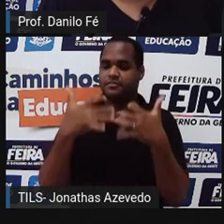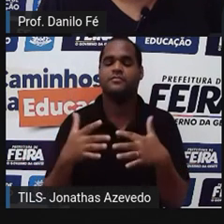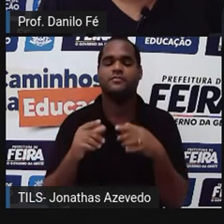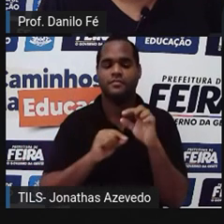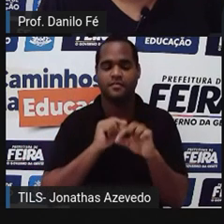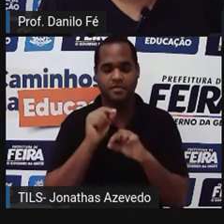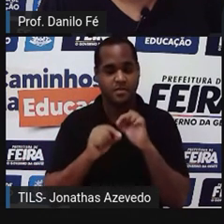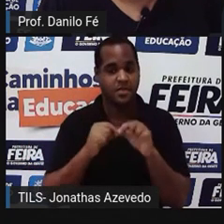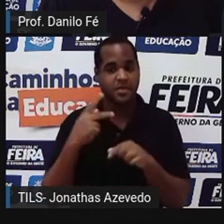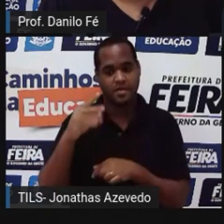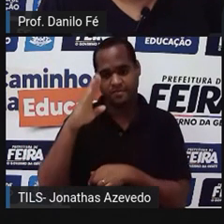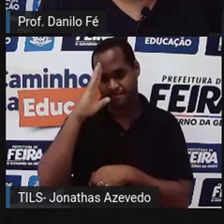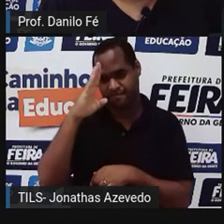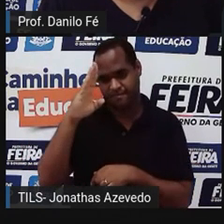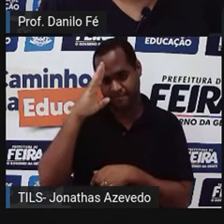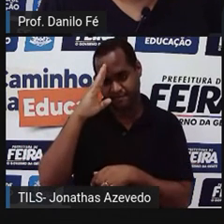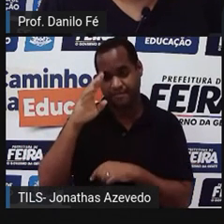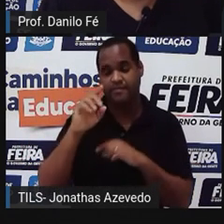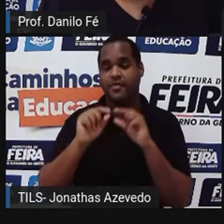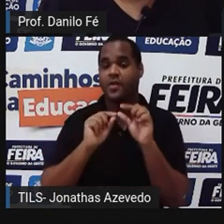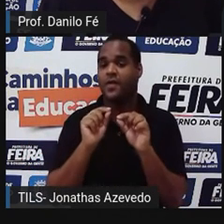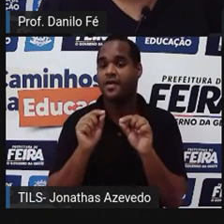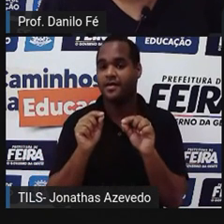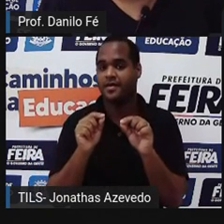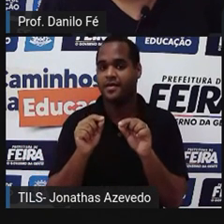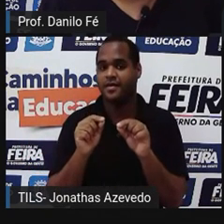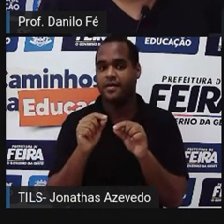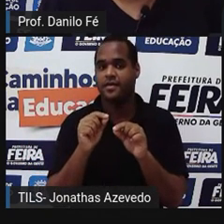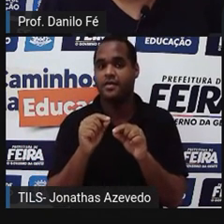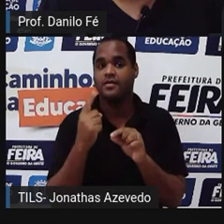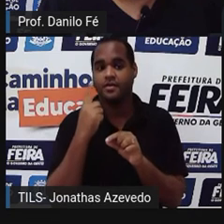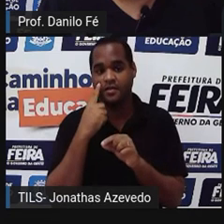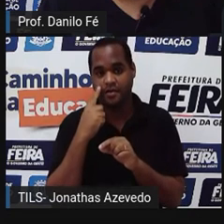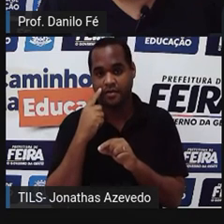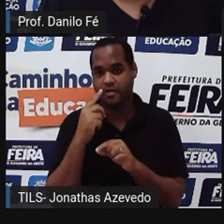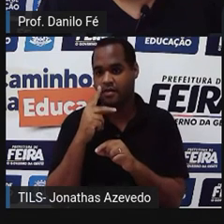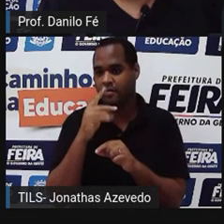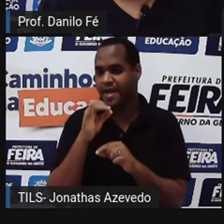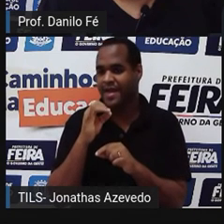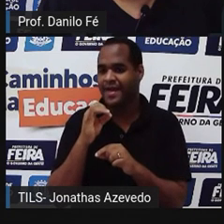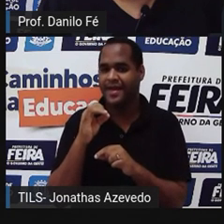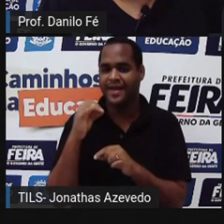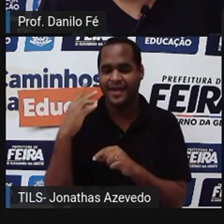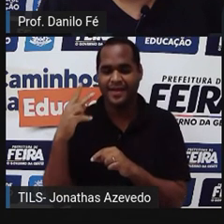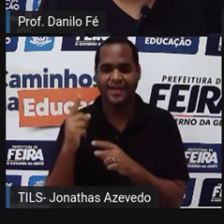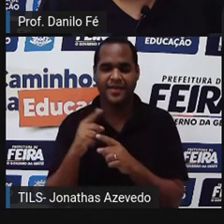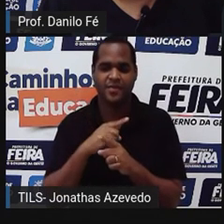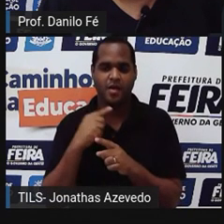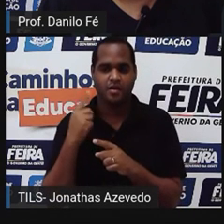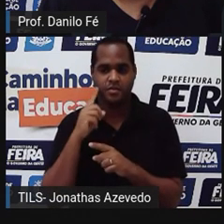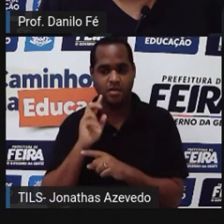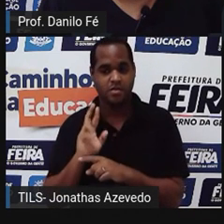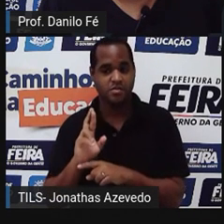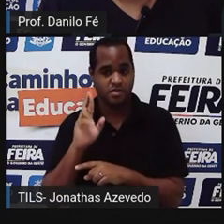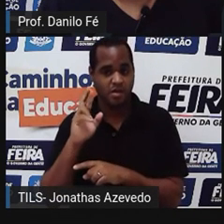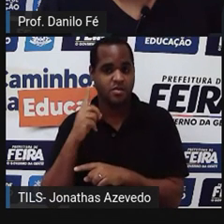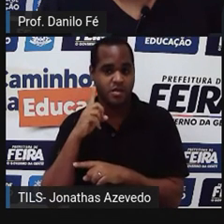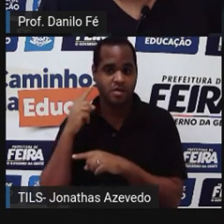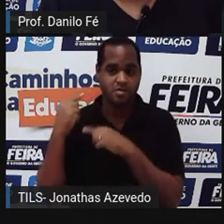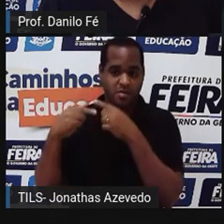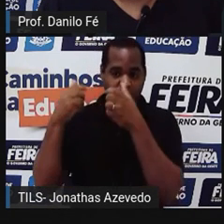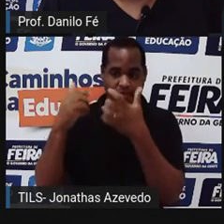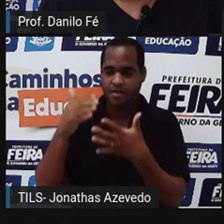preferir, quando seu pai era morto, renunciar ao trono brasileiro,